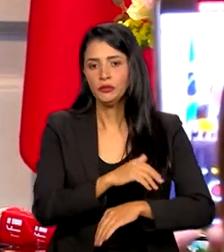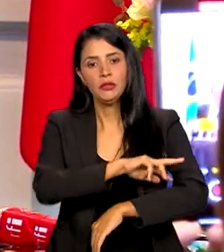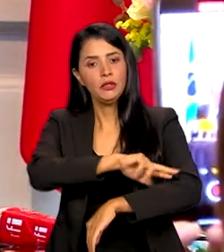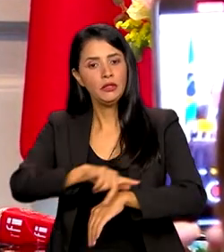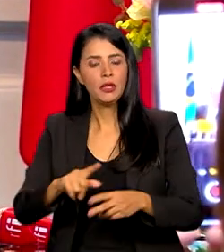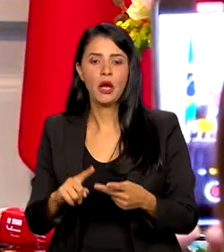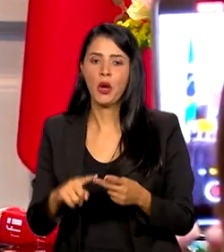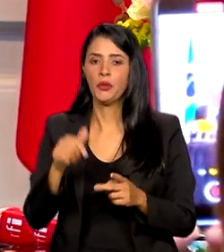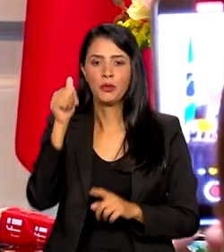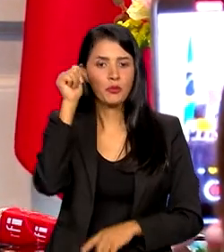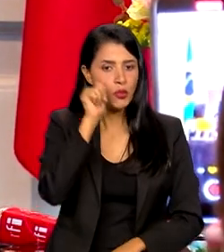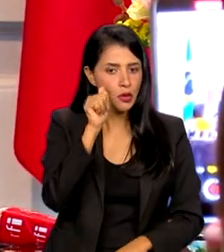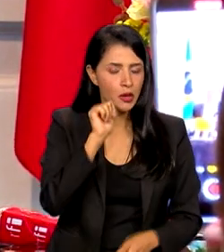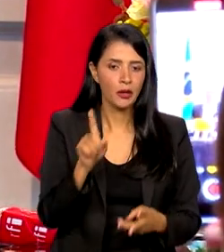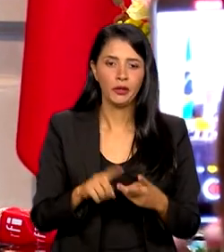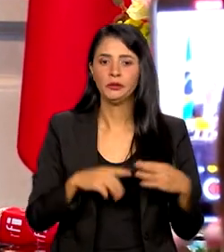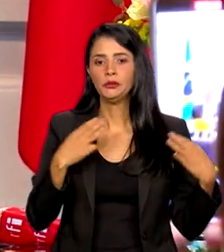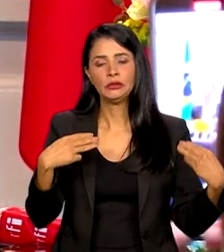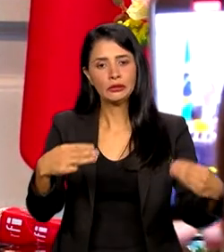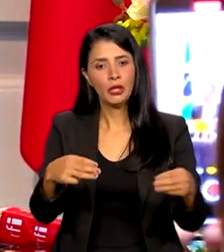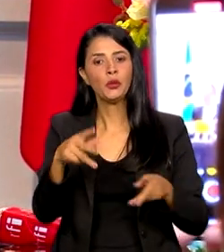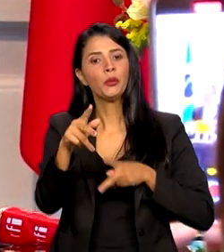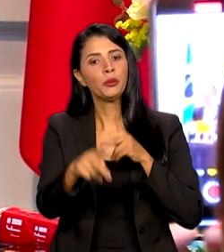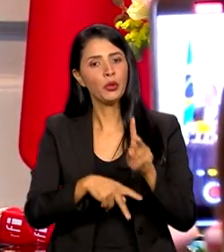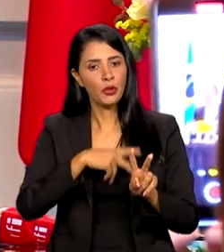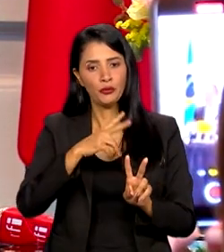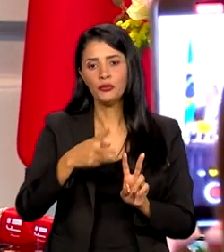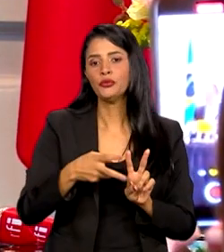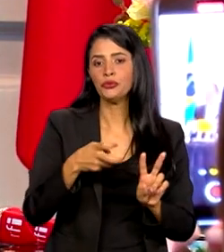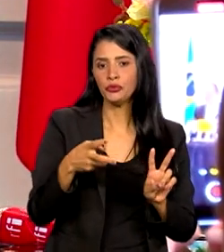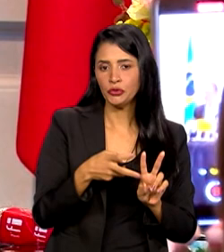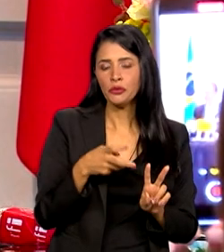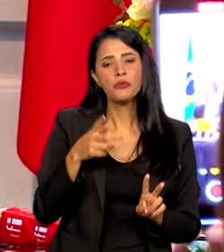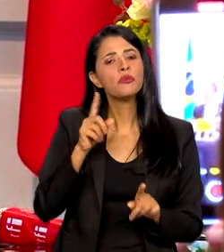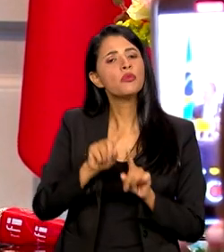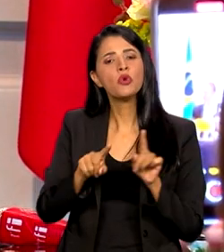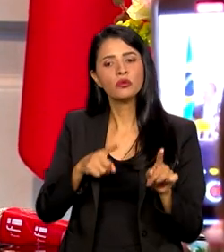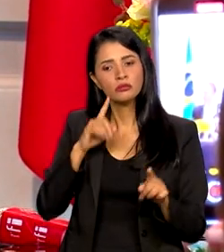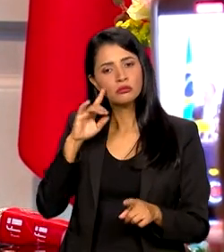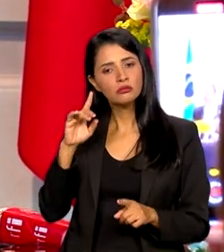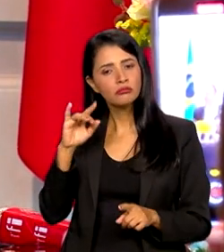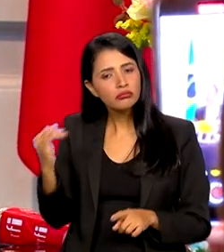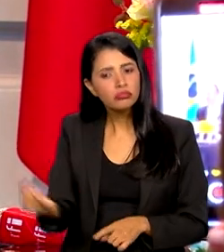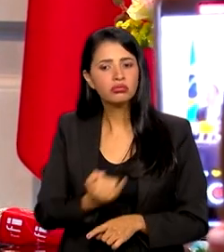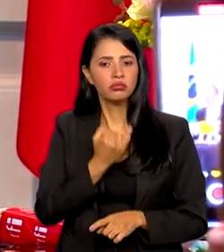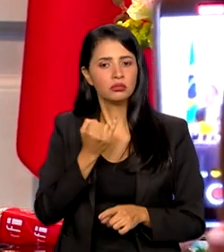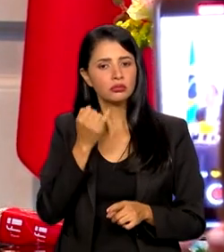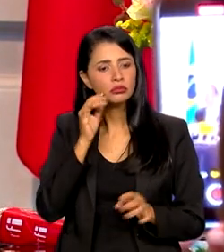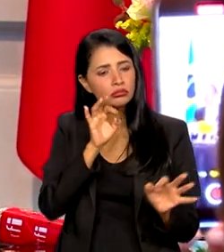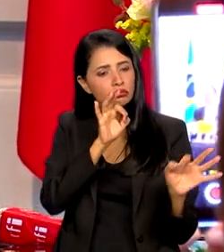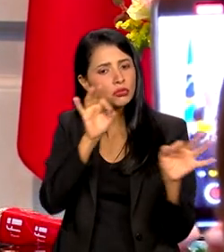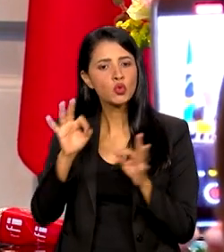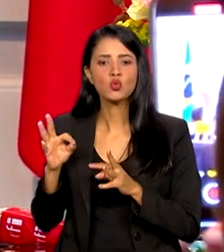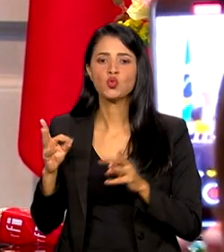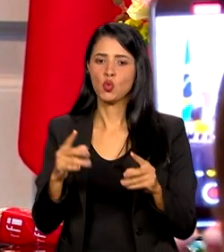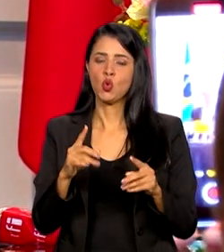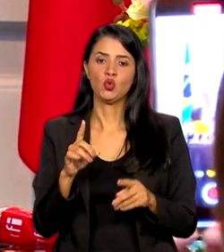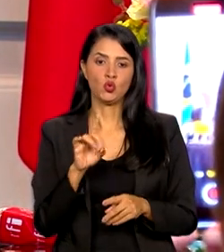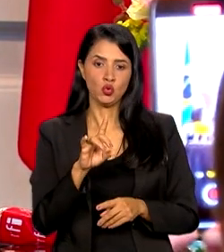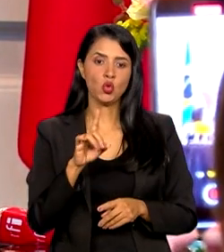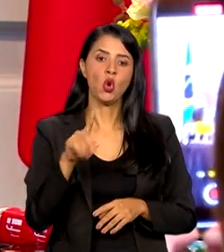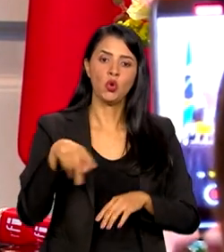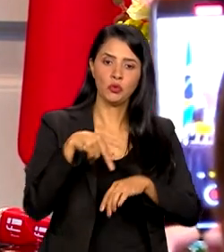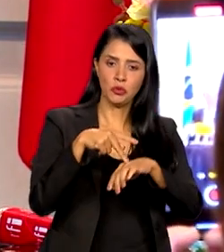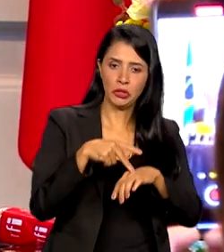povos indígenas, né? Demonstrar a importância de olhar para todos e todas, não só no nosso país,